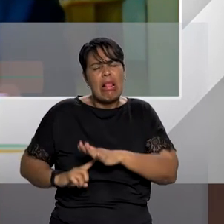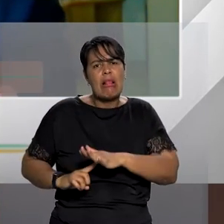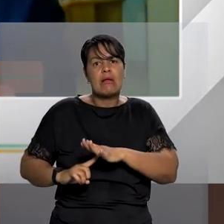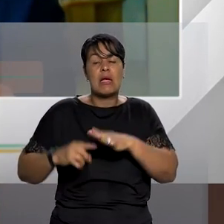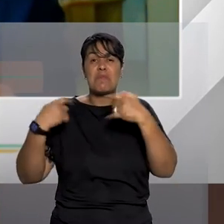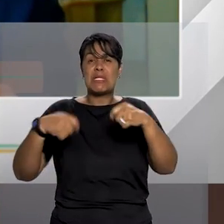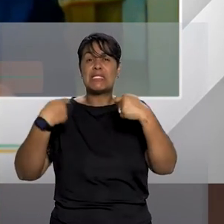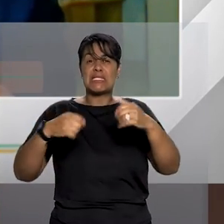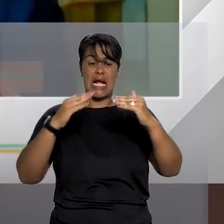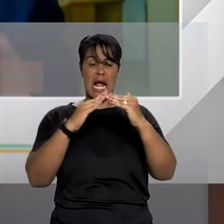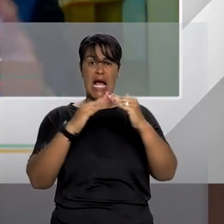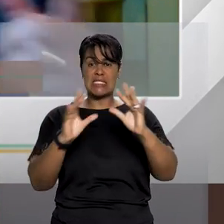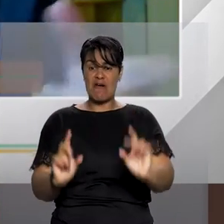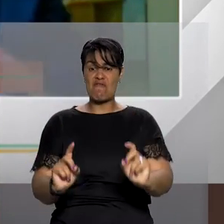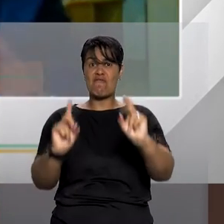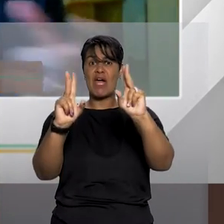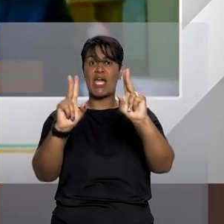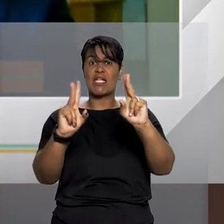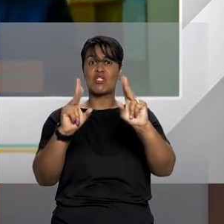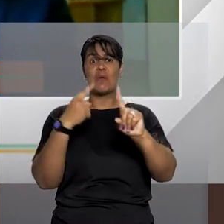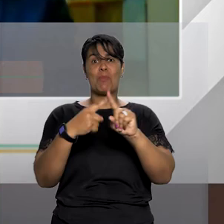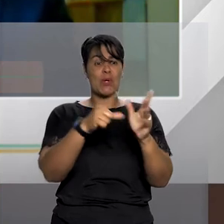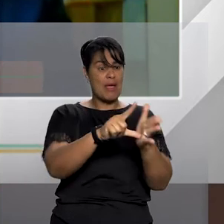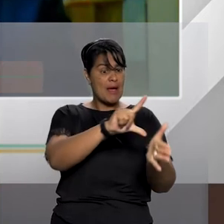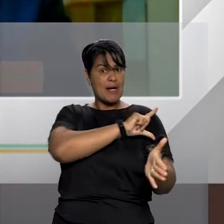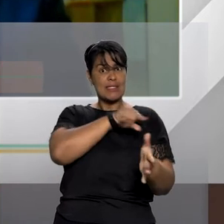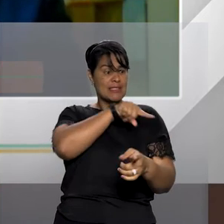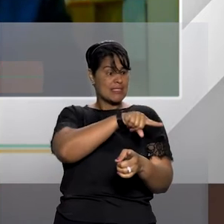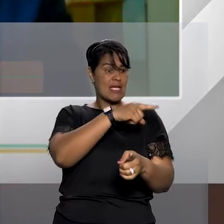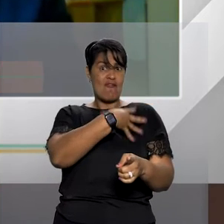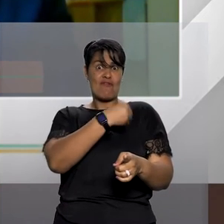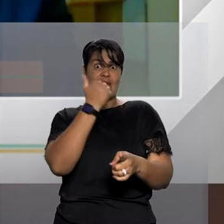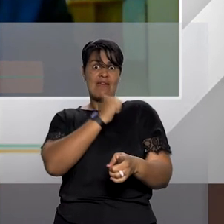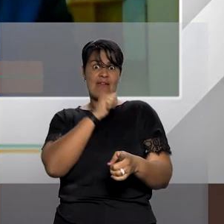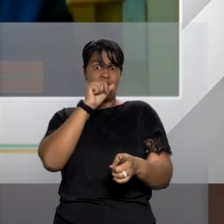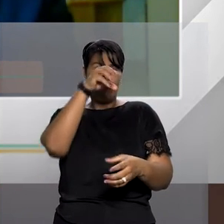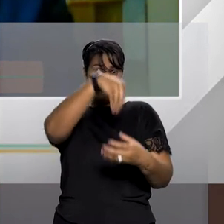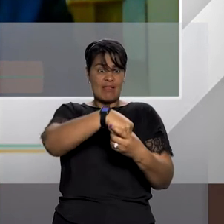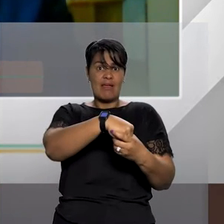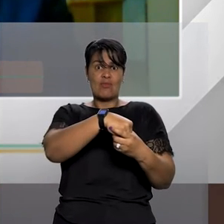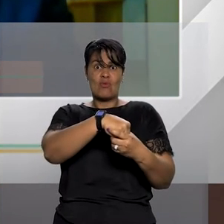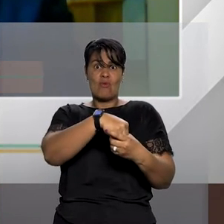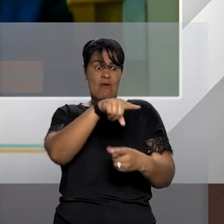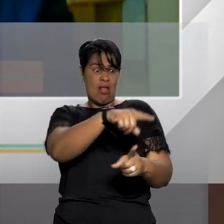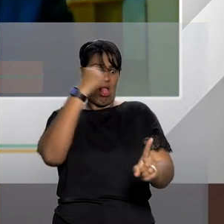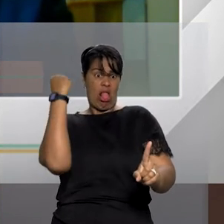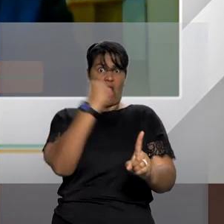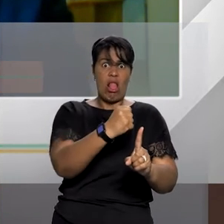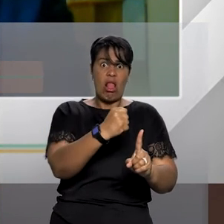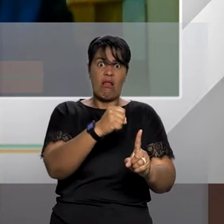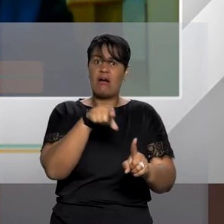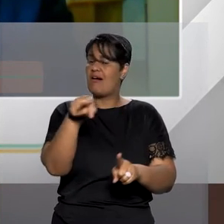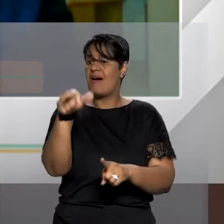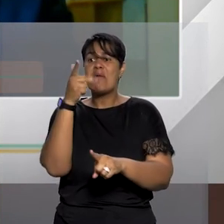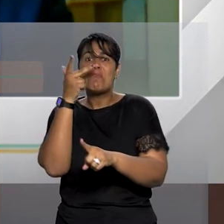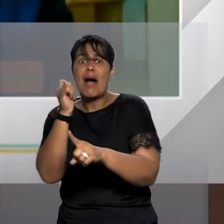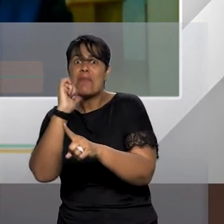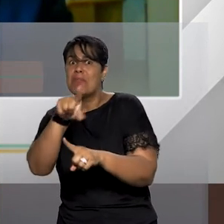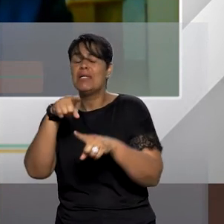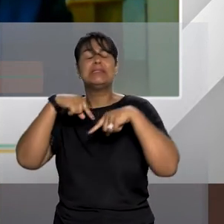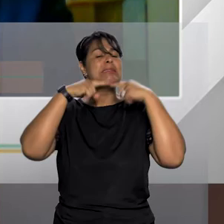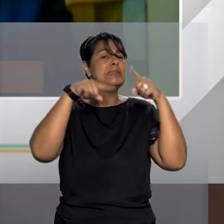morar na mesma casa em que a filha morava e foi assassinada. os filhos dessa mulher,